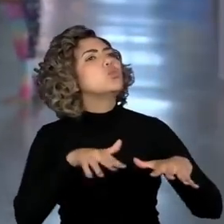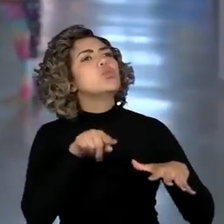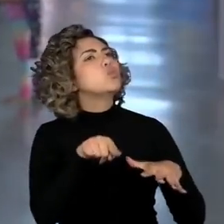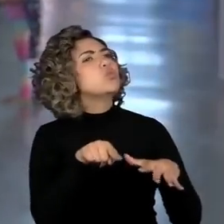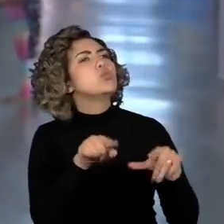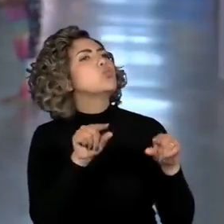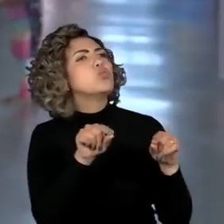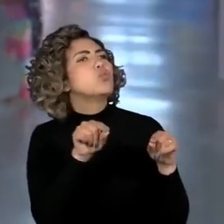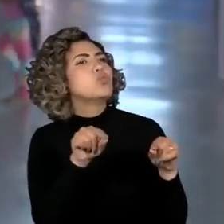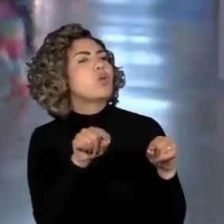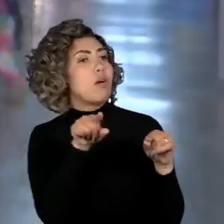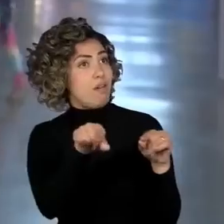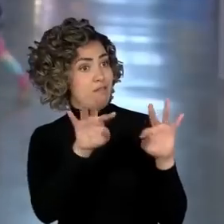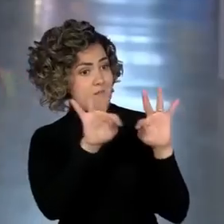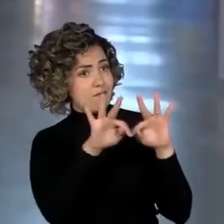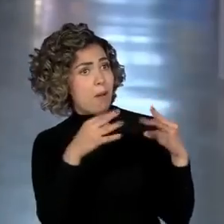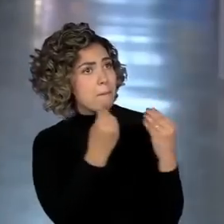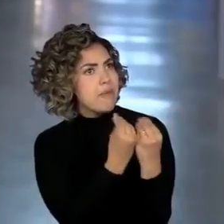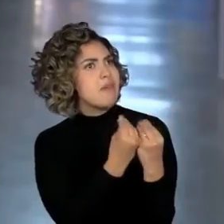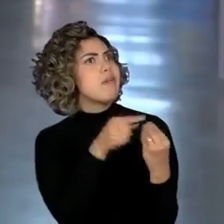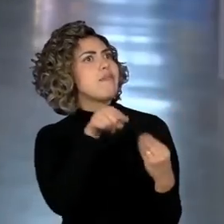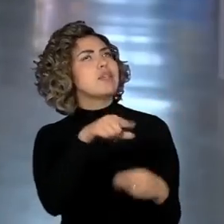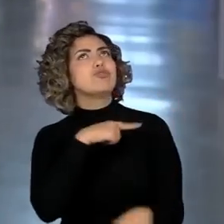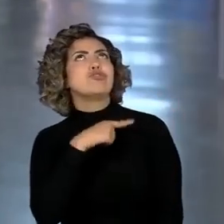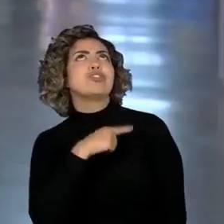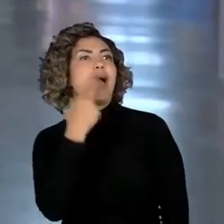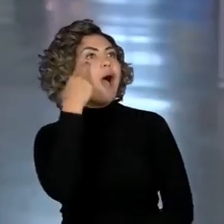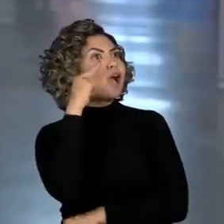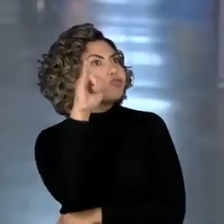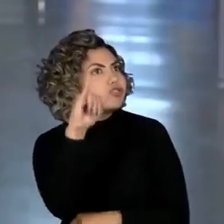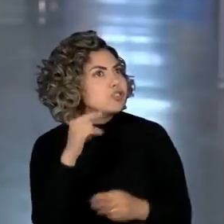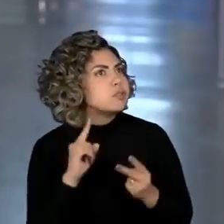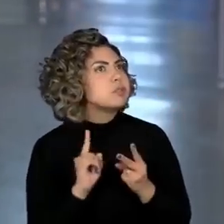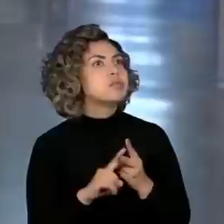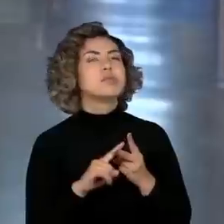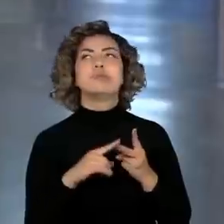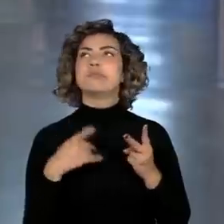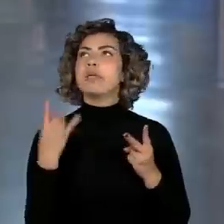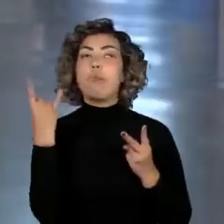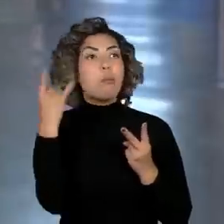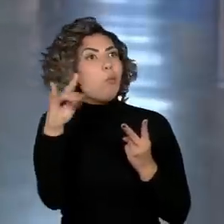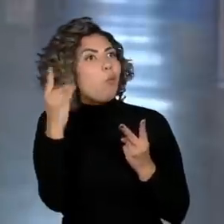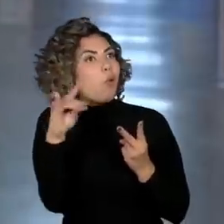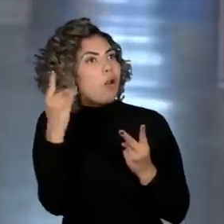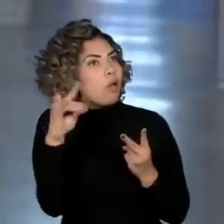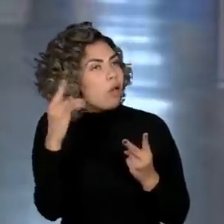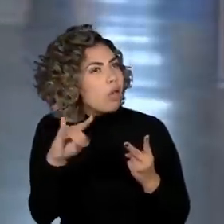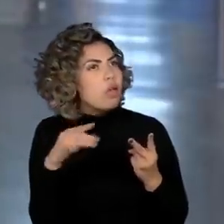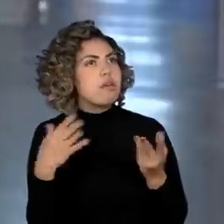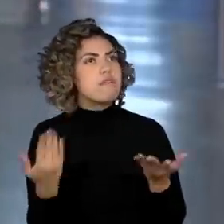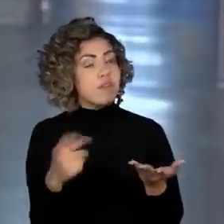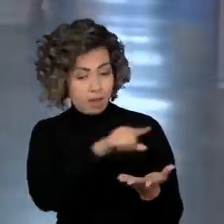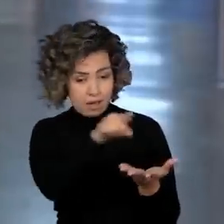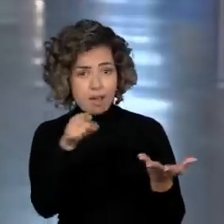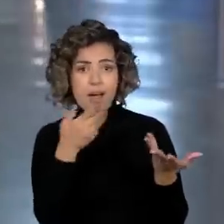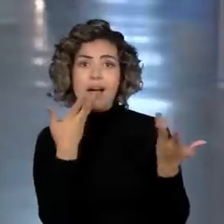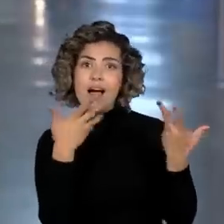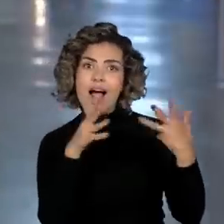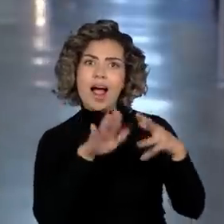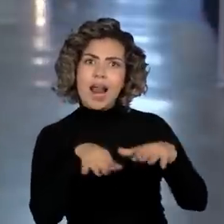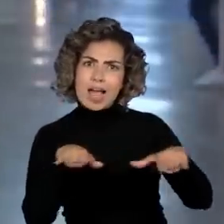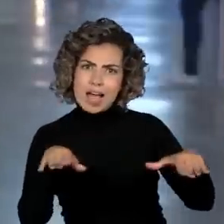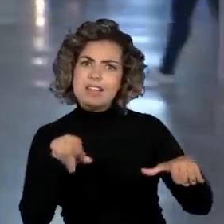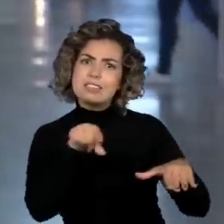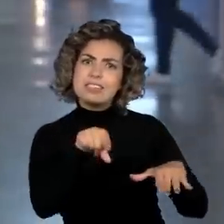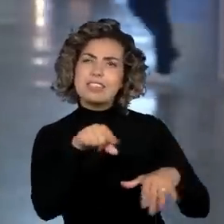muitas famílias haitianas, bolivianas. E as crianças, entre